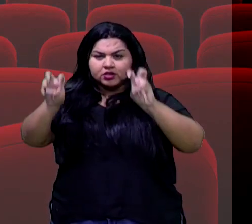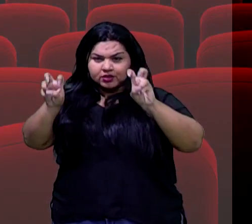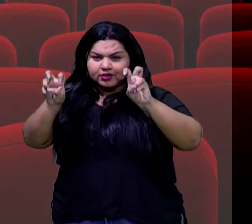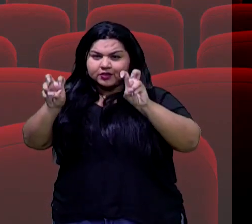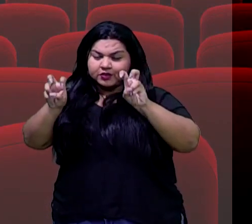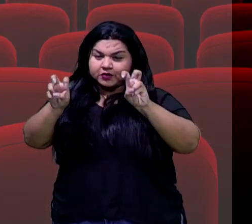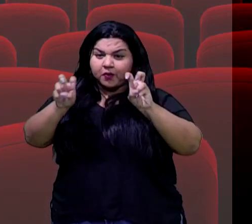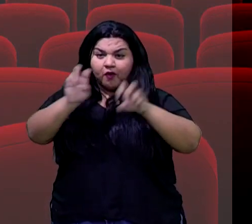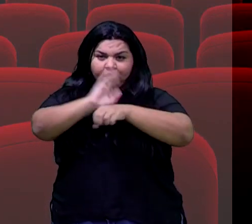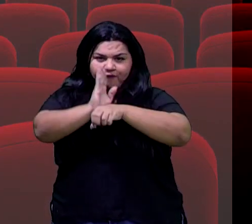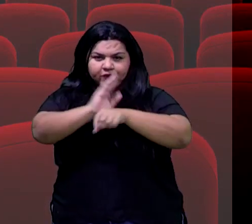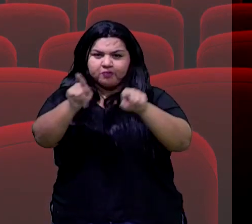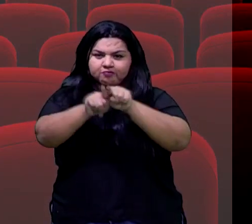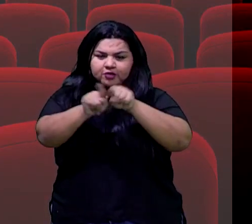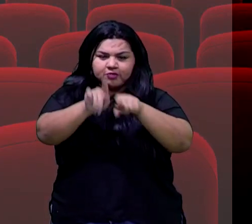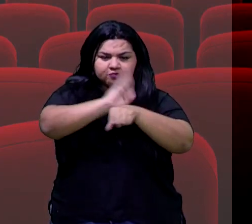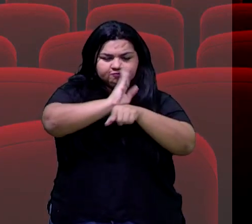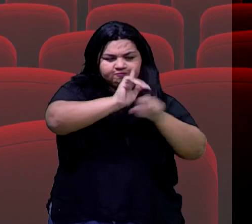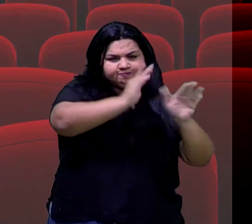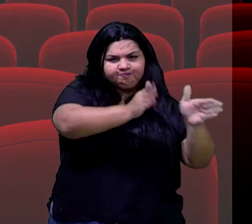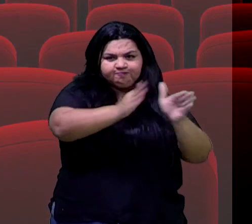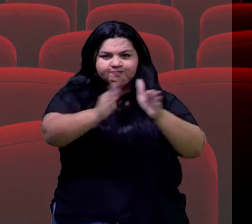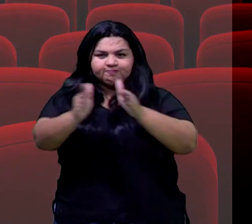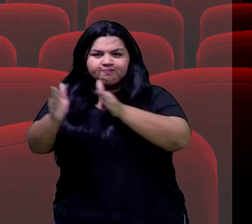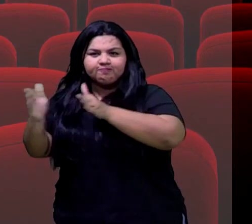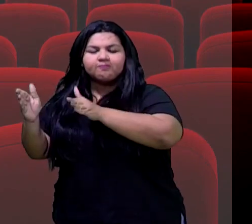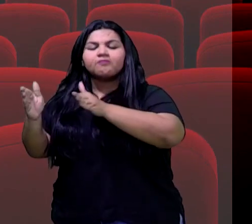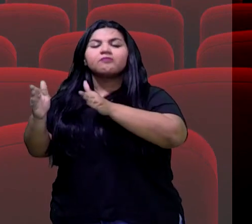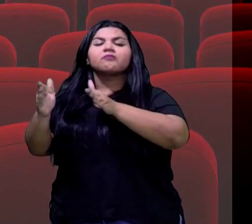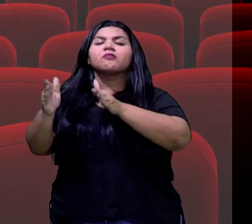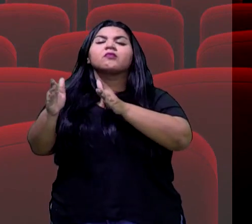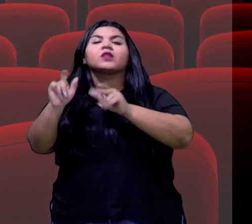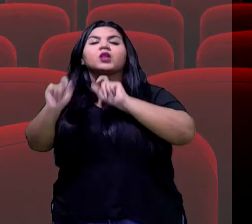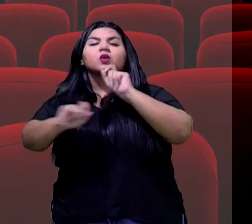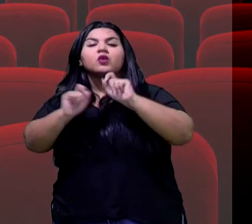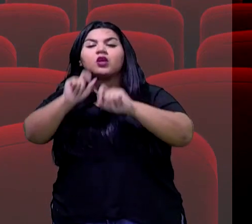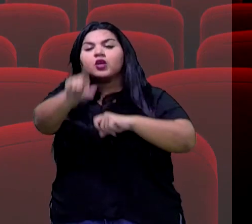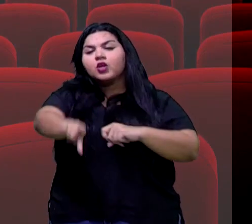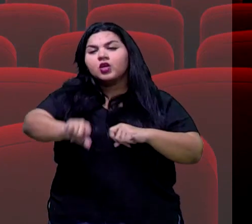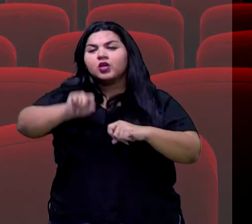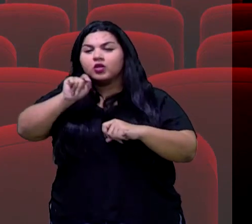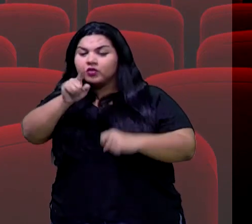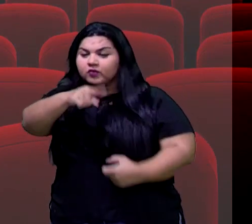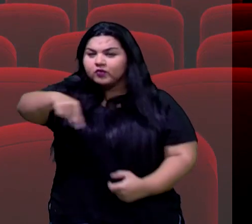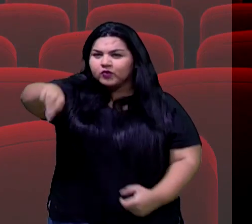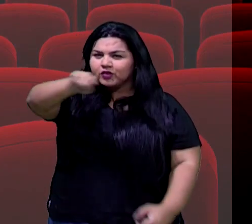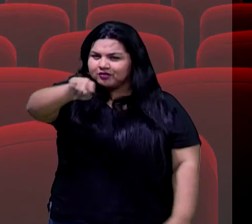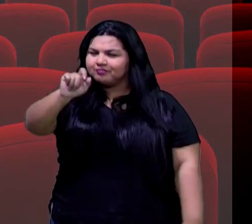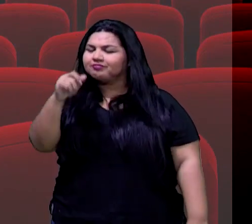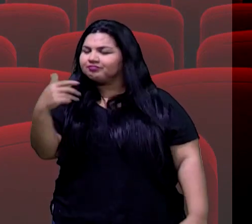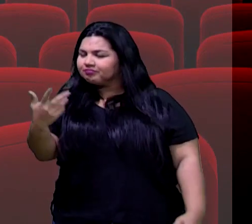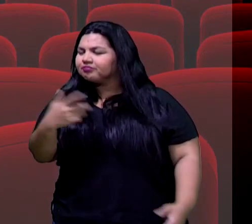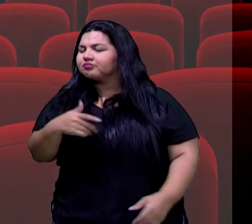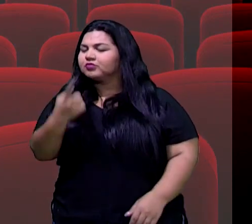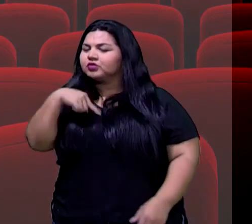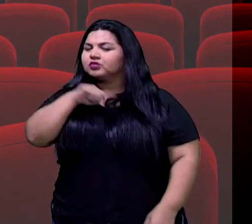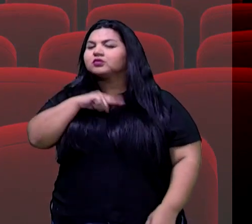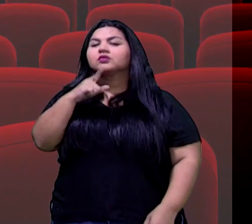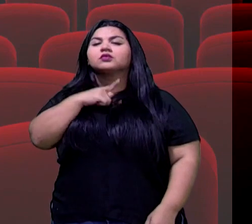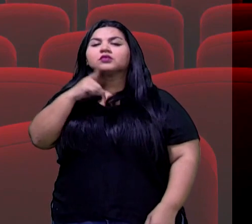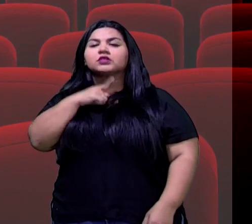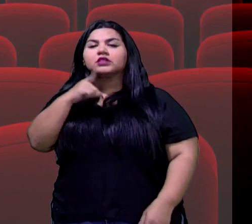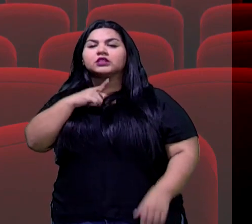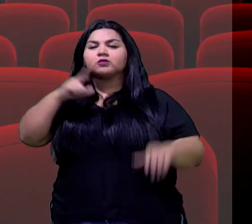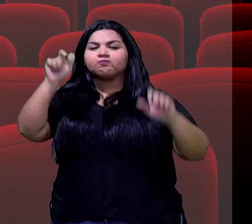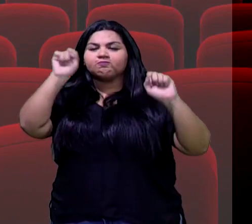filmes e séries, tá? E essa temática de filmes e séries foi escolhida por vocês, então a gente tem aí